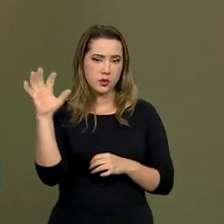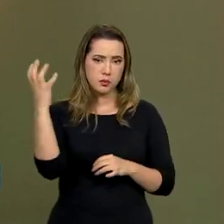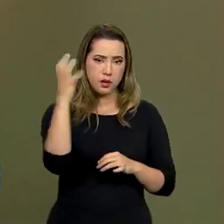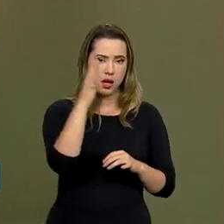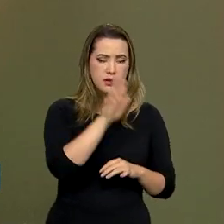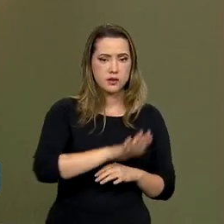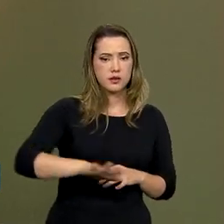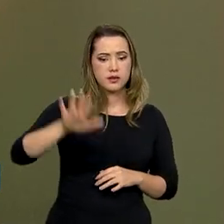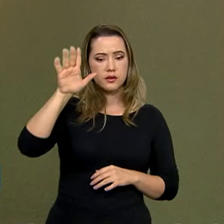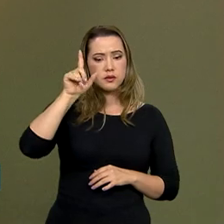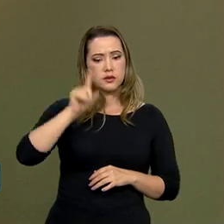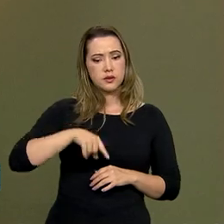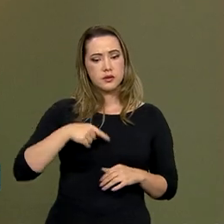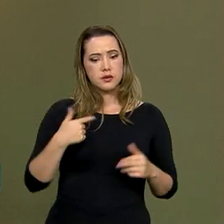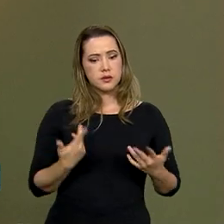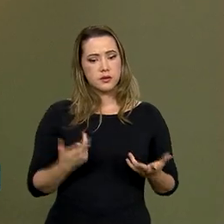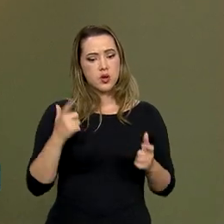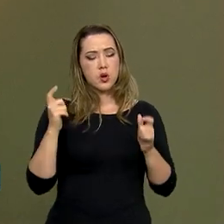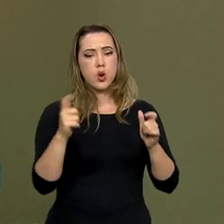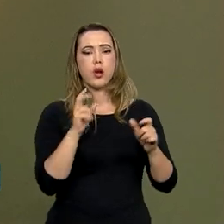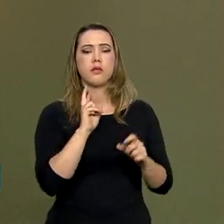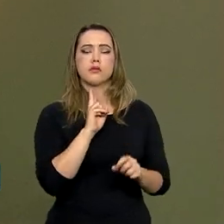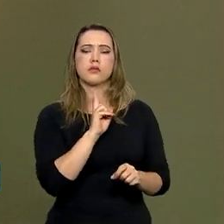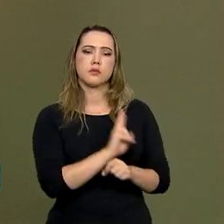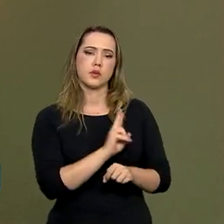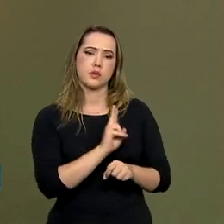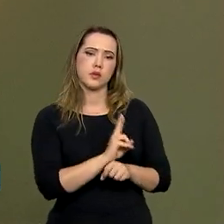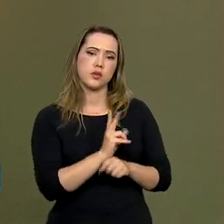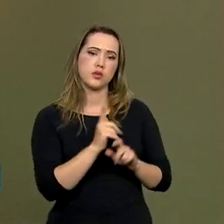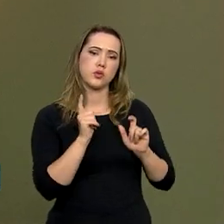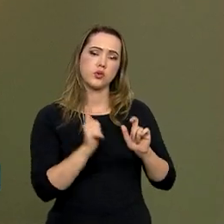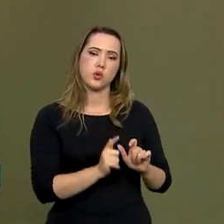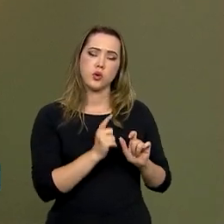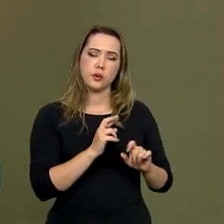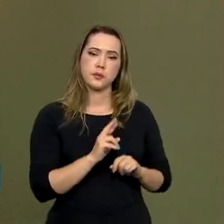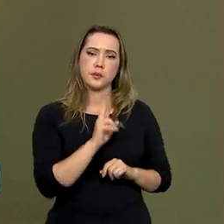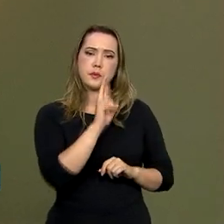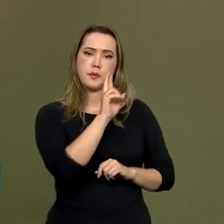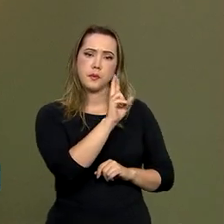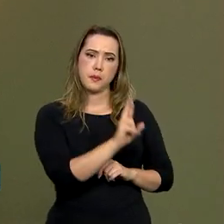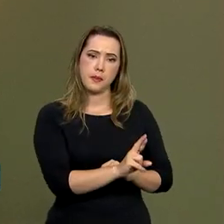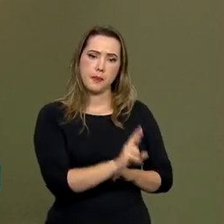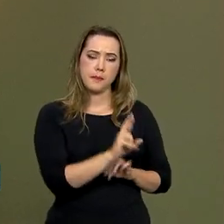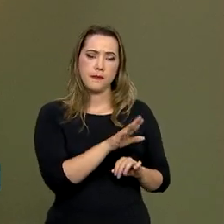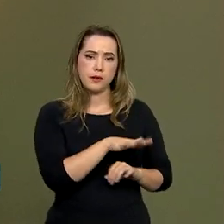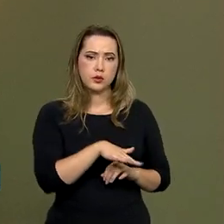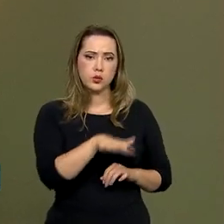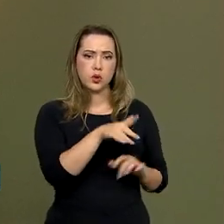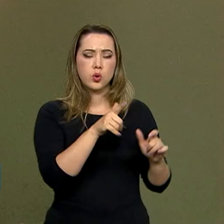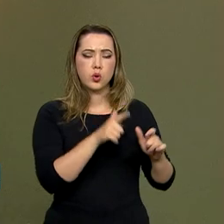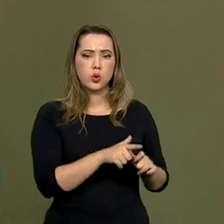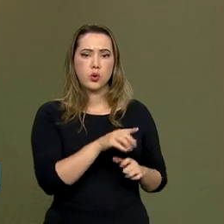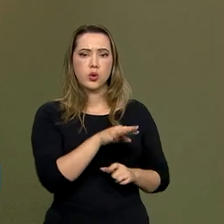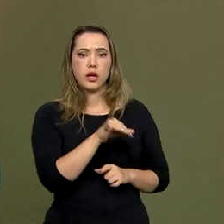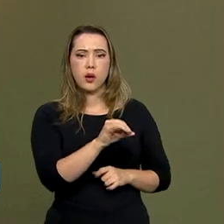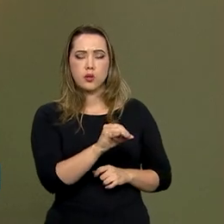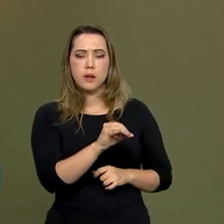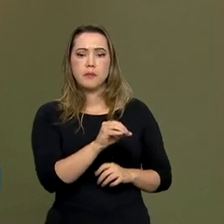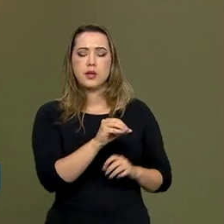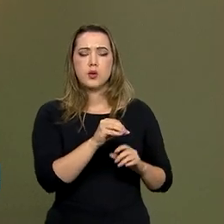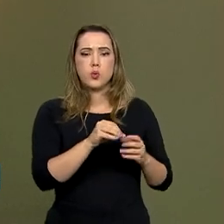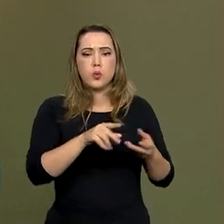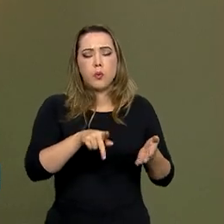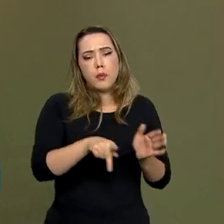O são os parques nacionais? São áreas protegidas, que representam uma porção da biodiversidade, daquele